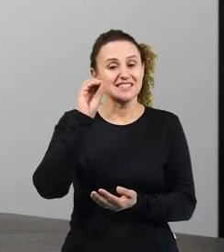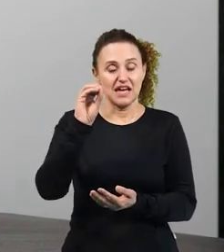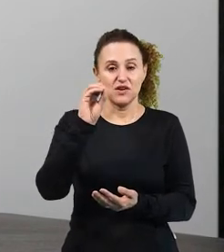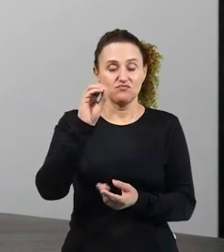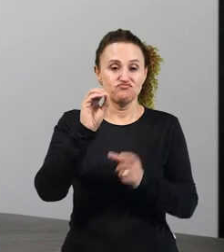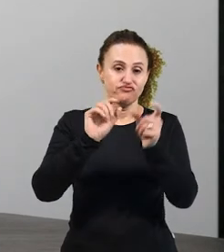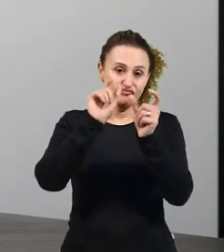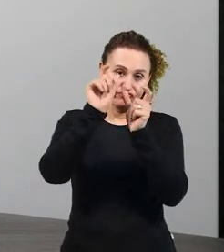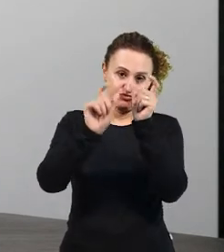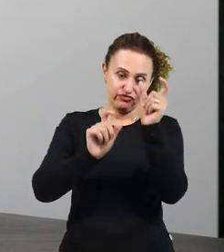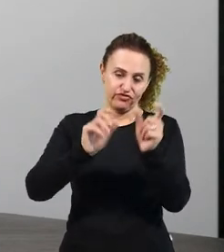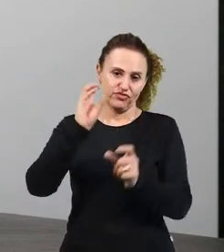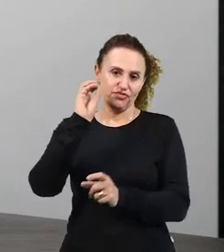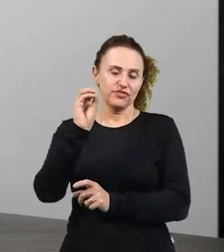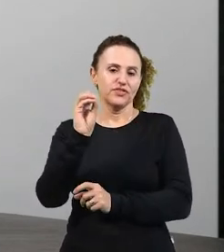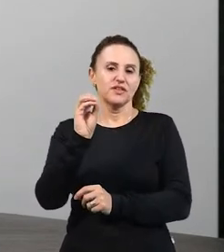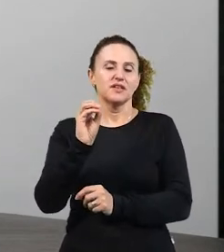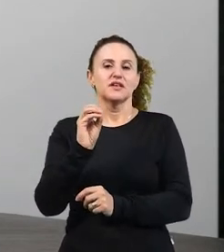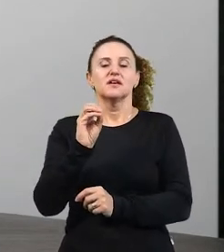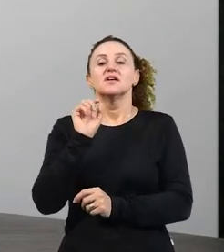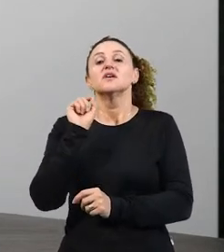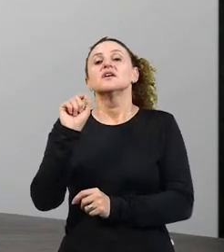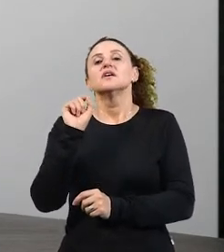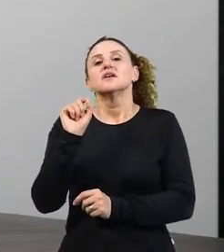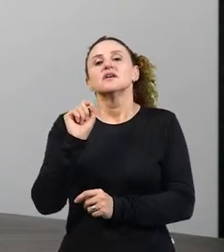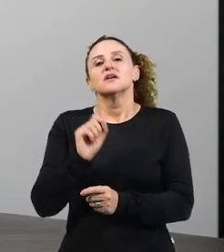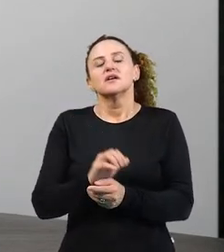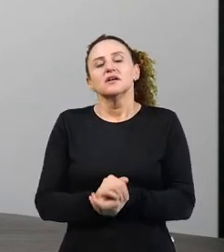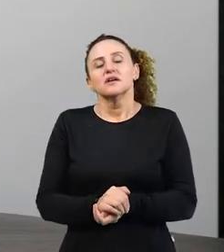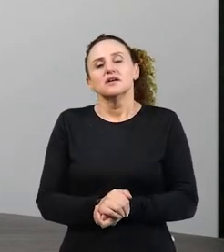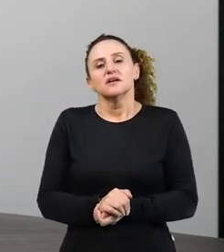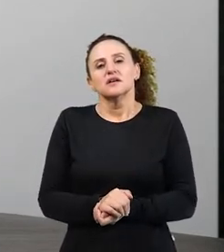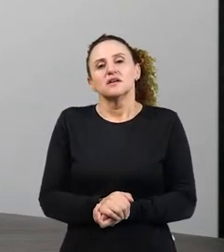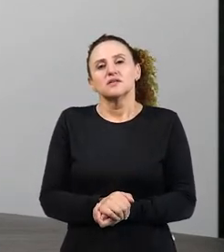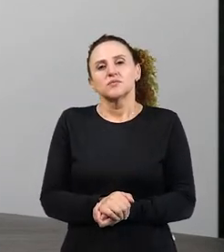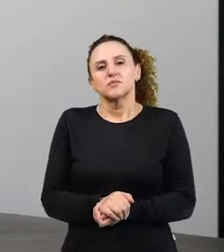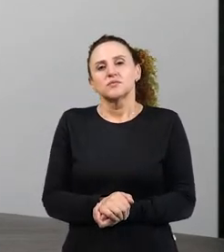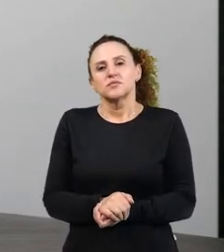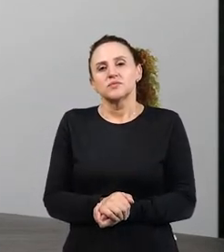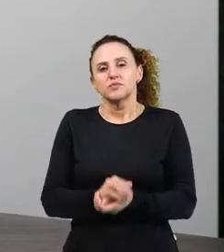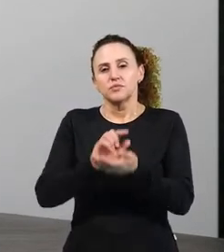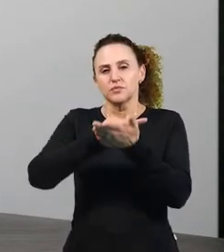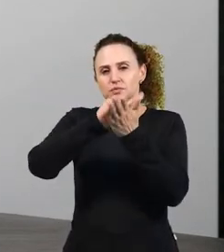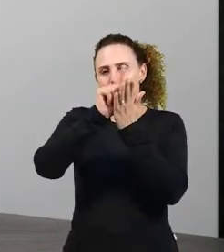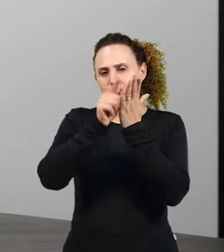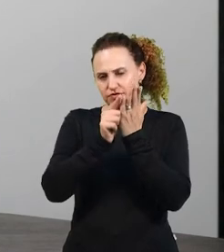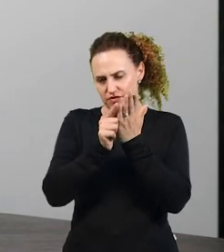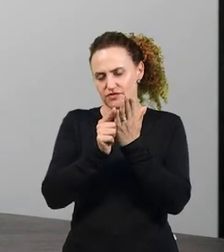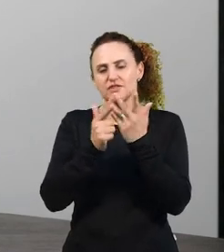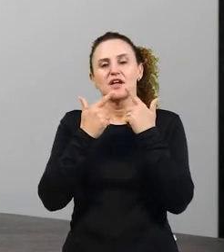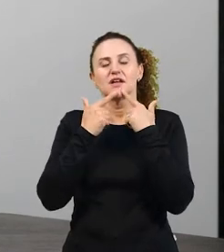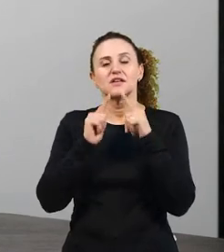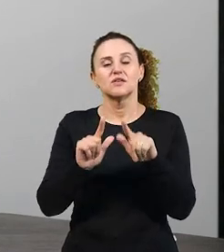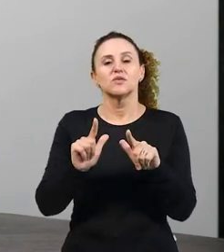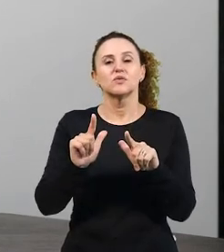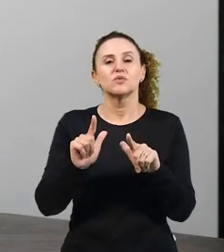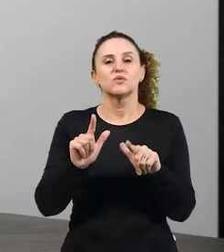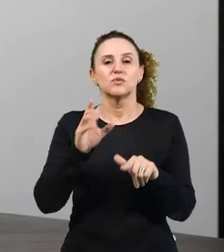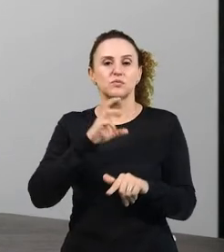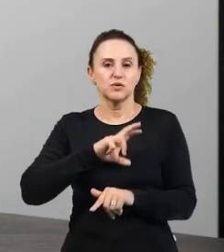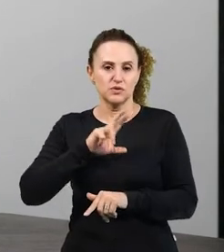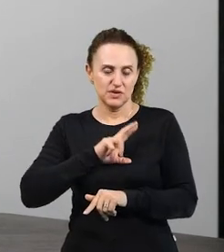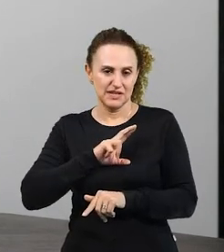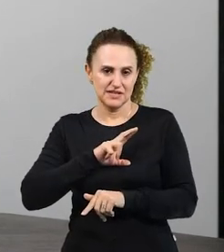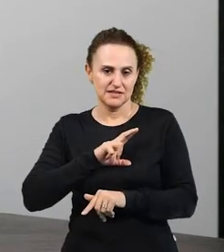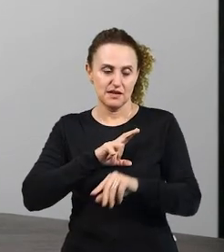Então, o que determina o gênero na língua portuguesa é a presença